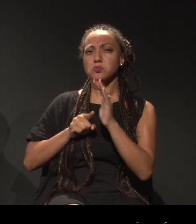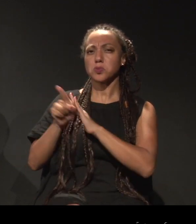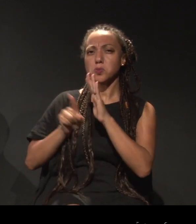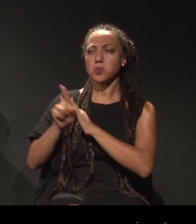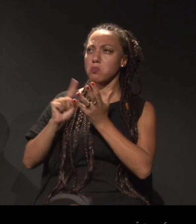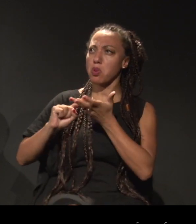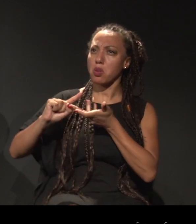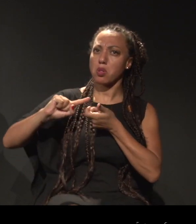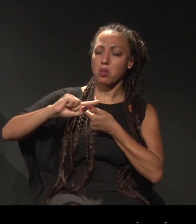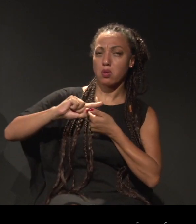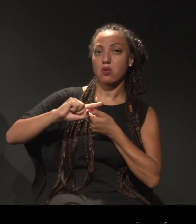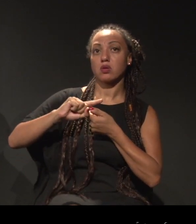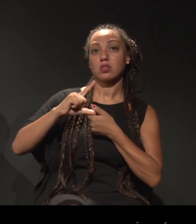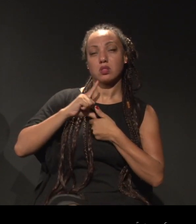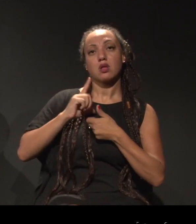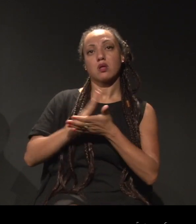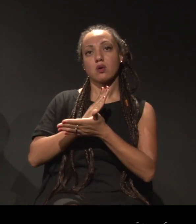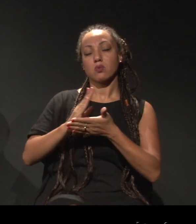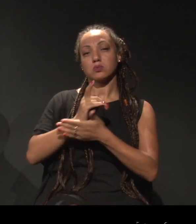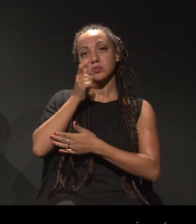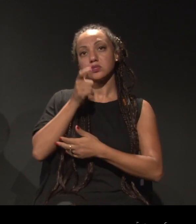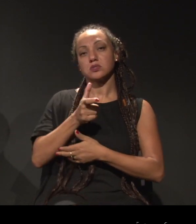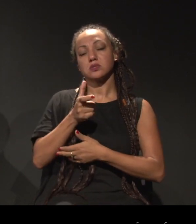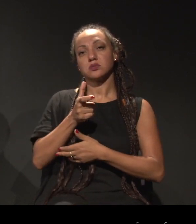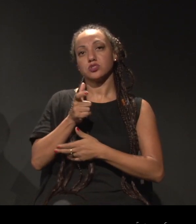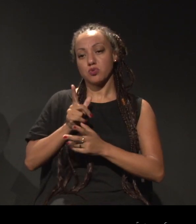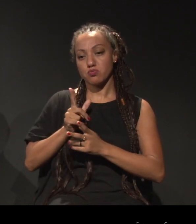recortei para serem repetidas aqui.